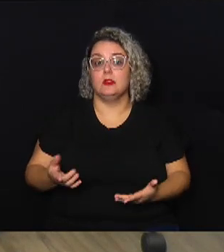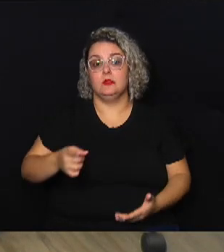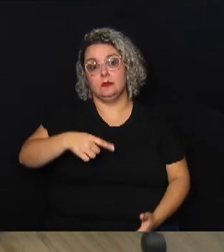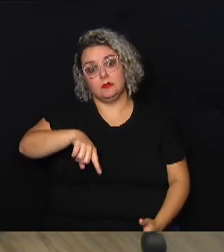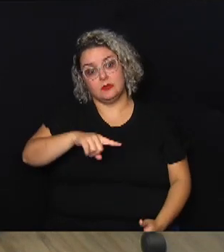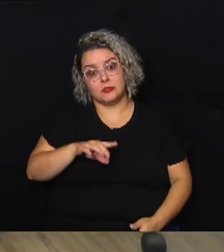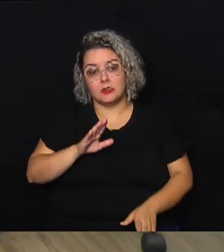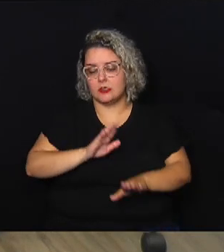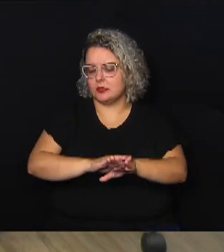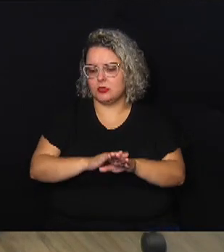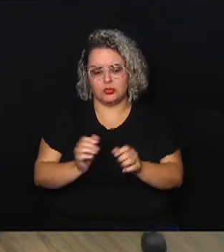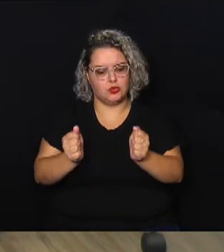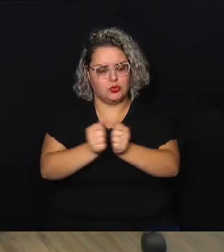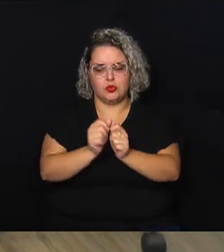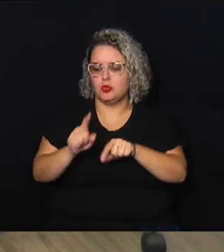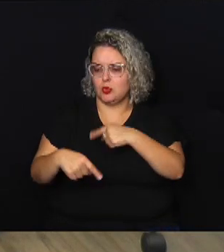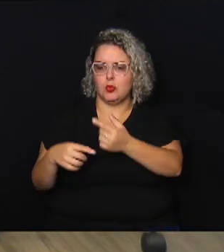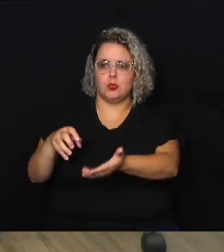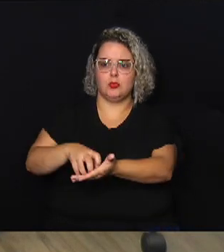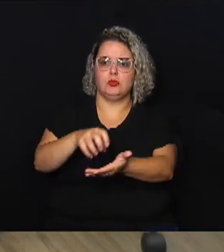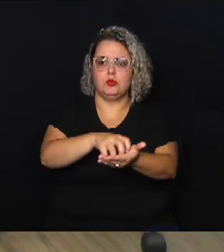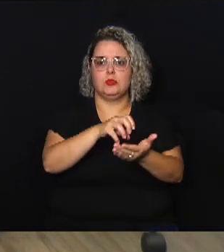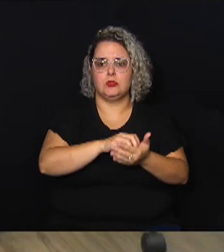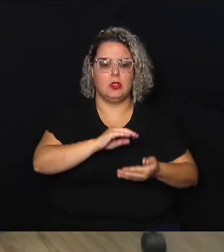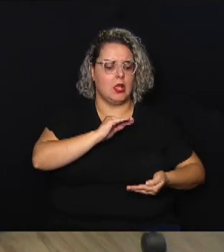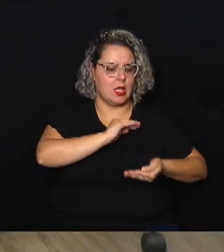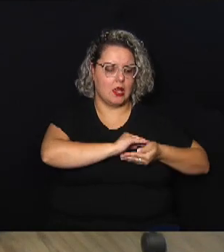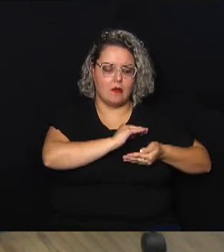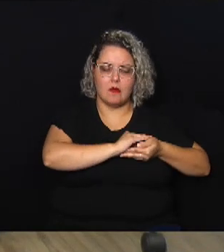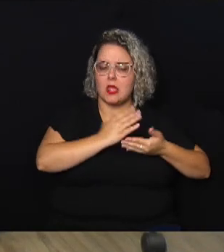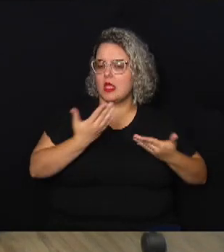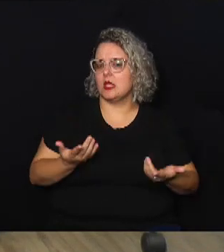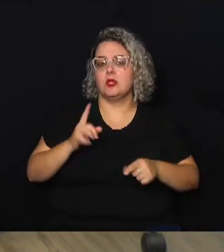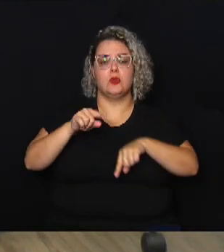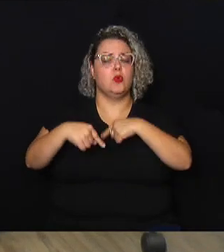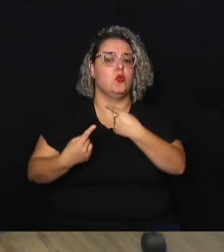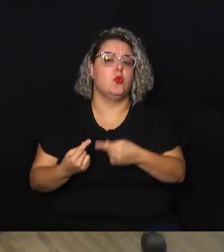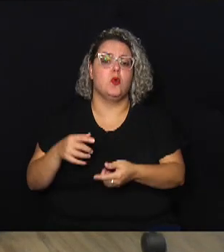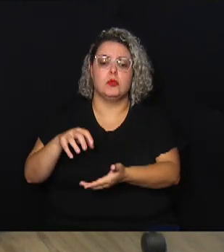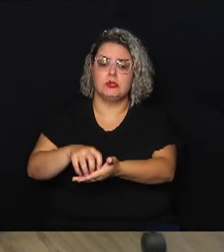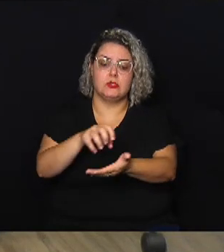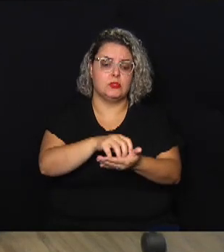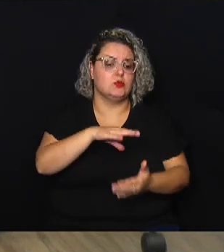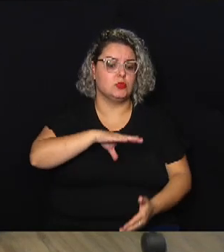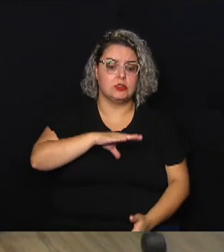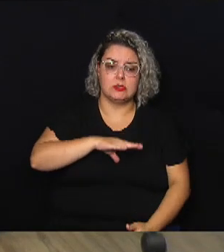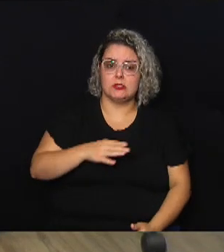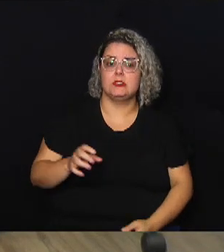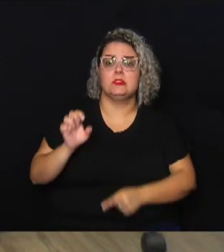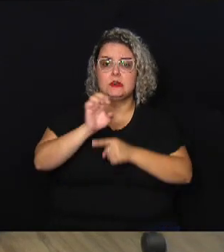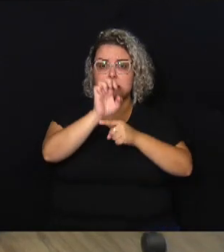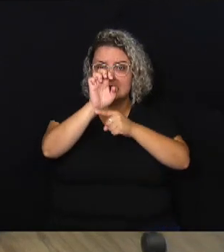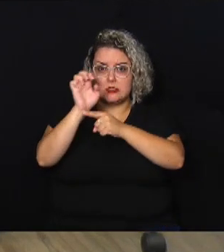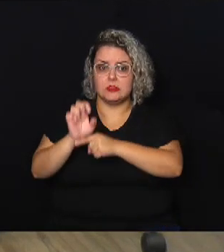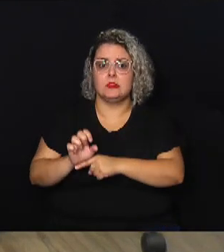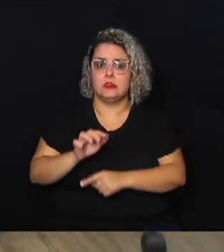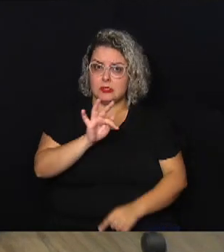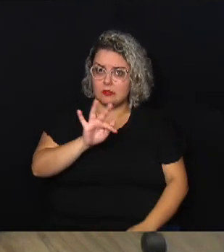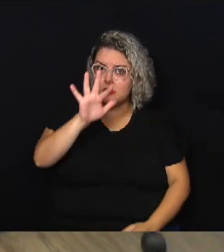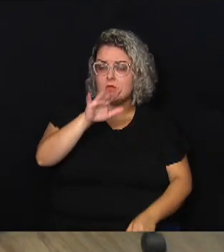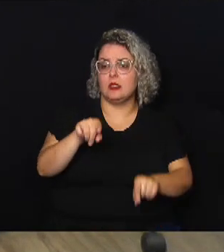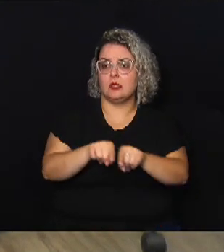também, junto até com outros órgãos, defesa civil e outros órgãos municipais, estaduais, até em âmbito federal?